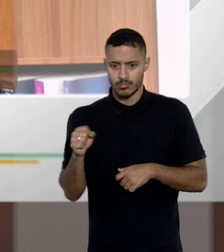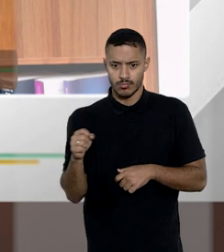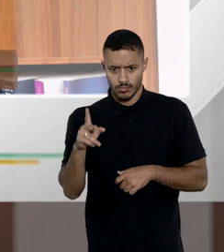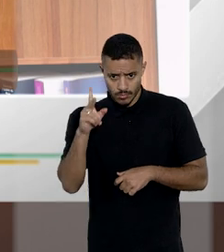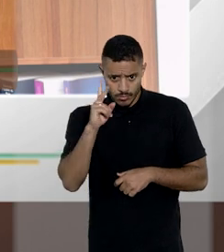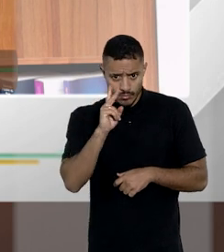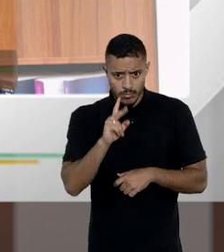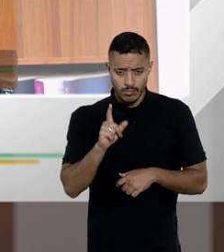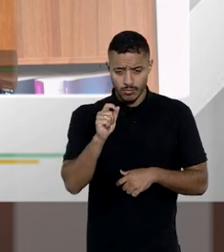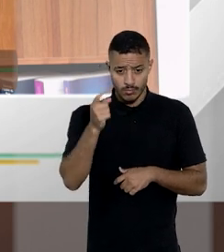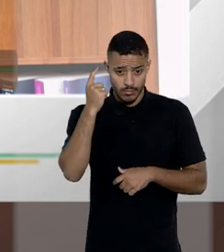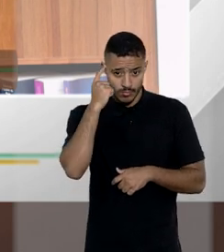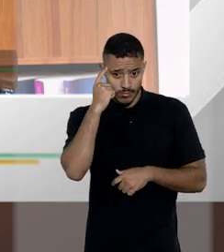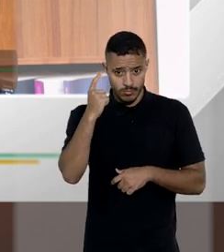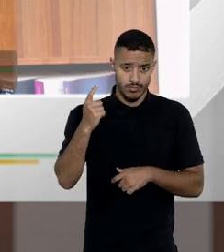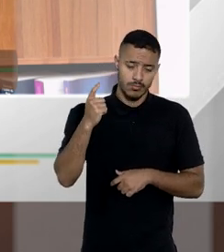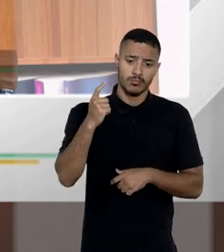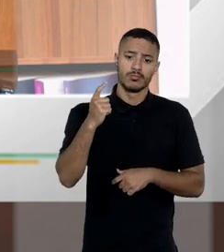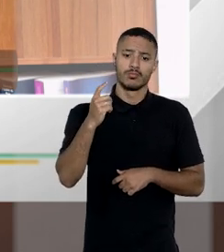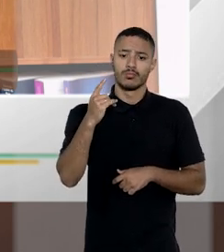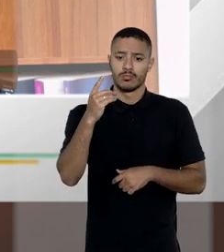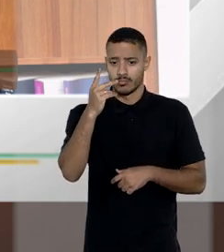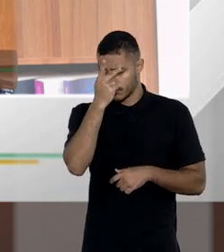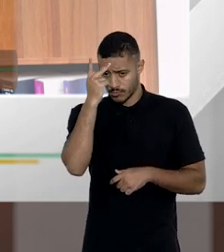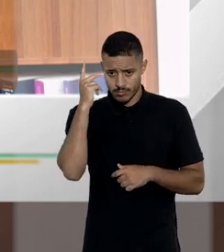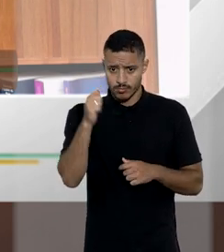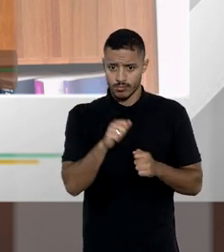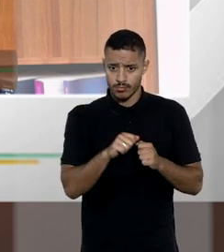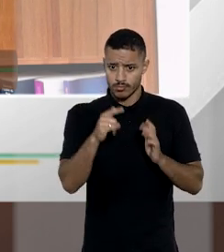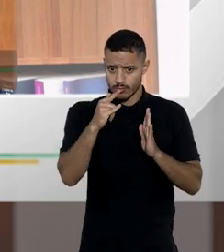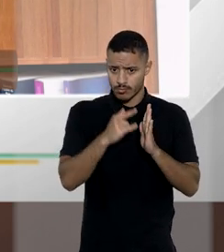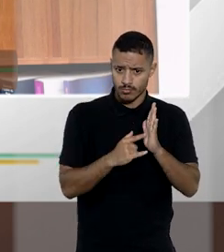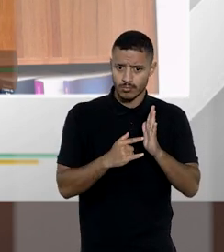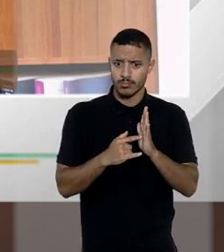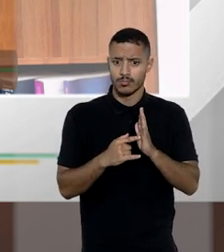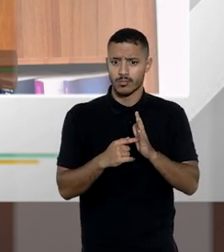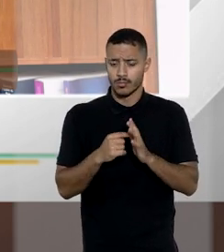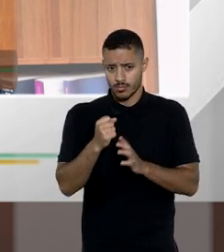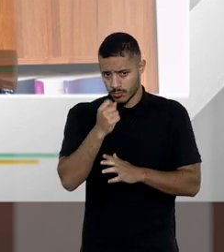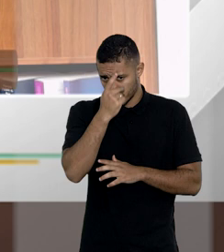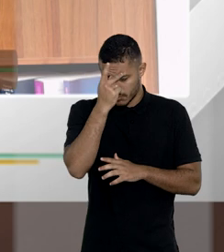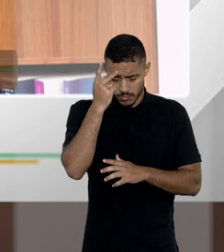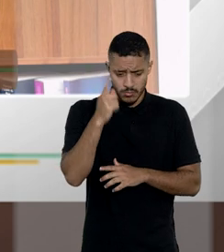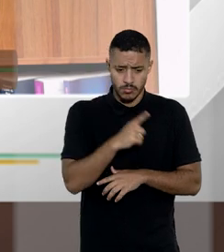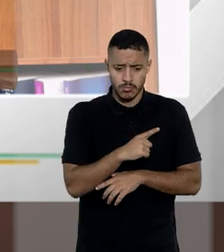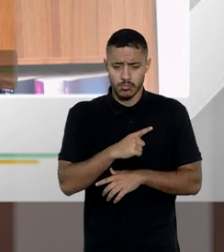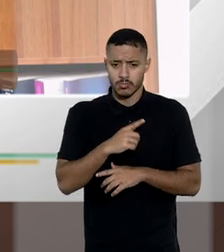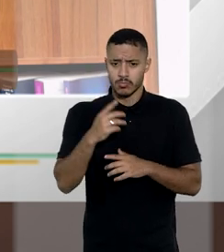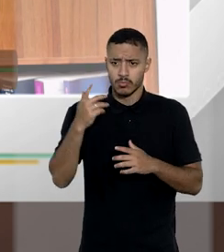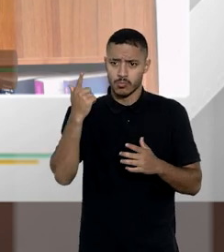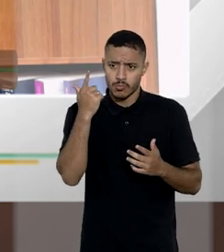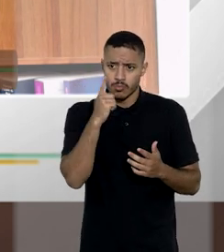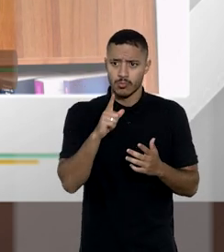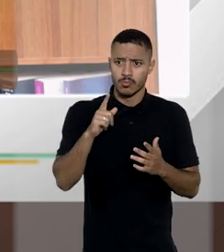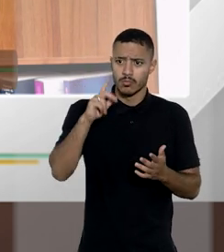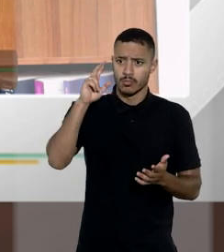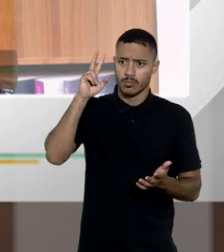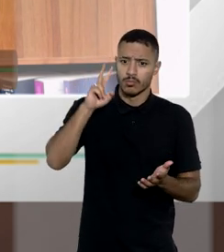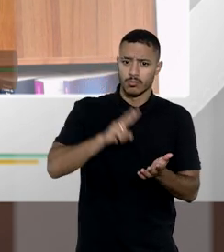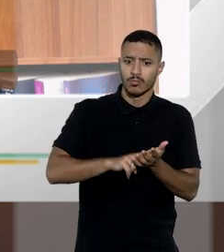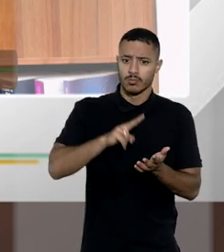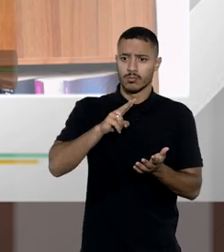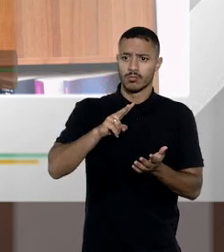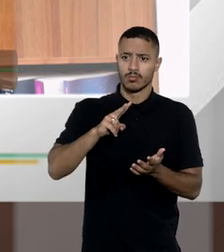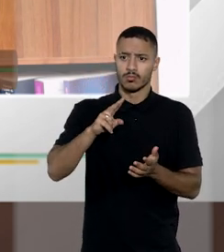realmente verificar qual era a intenção do testador e é claro exige-se alguém com plena capacidade cognitiva naquele